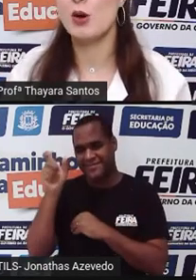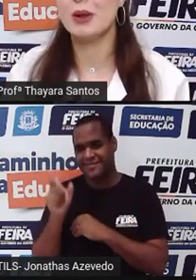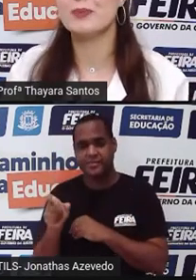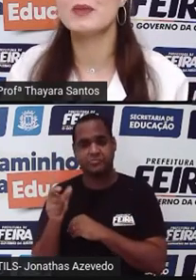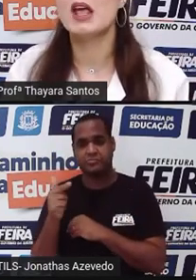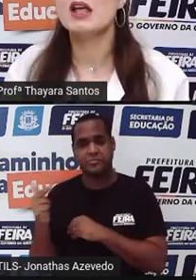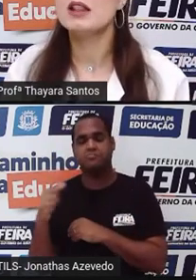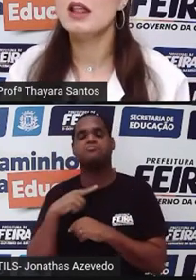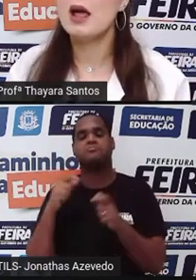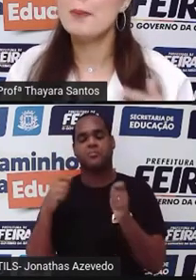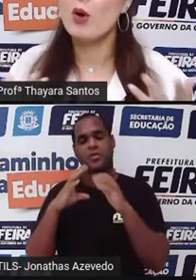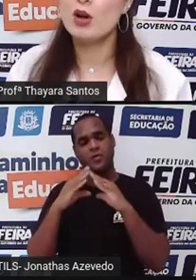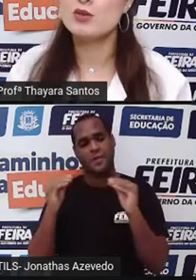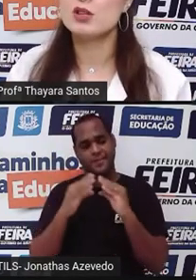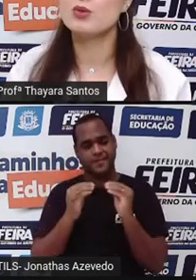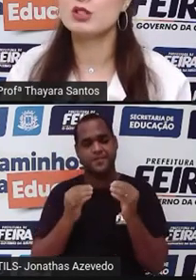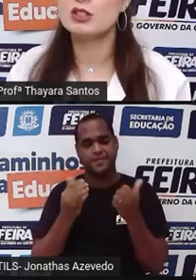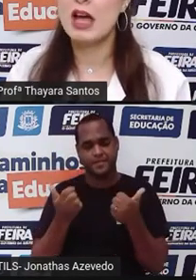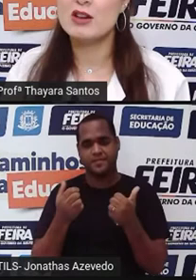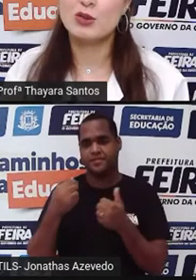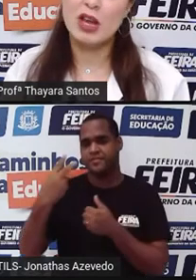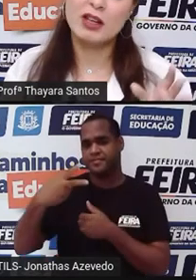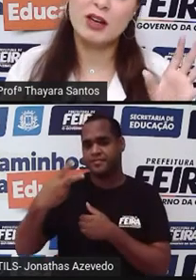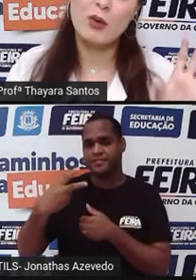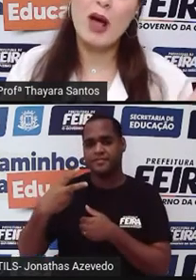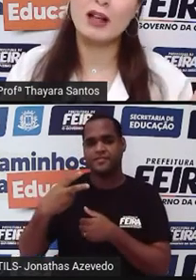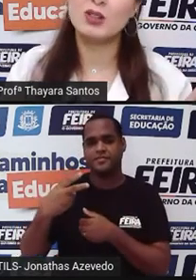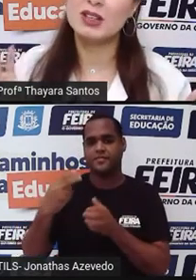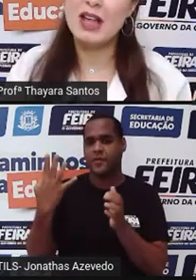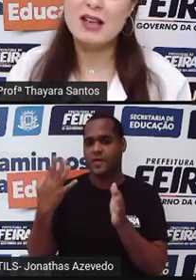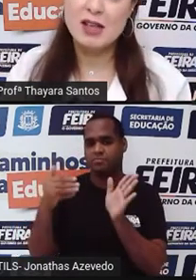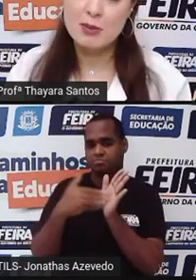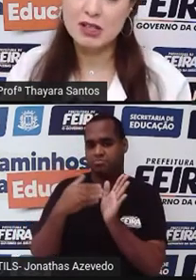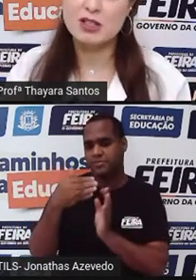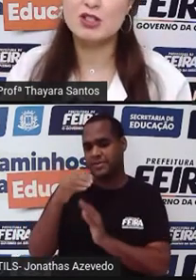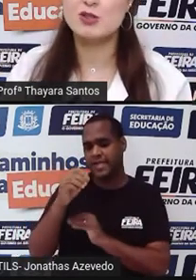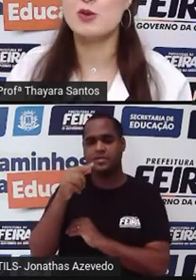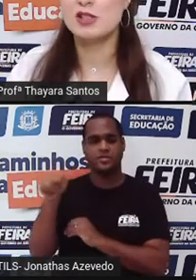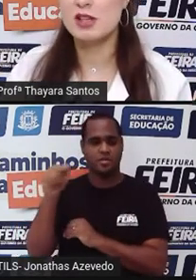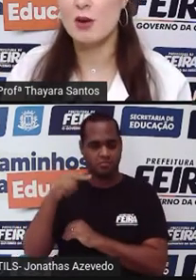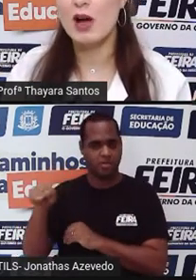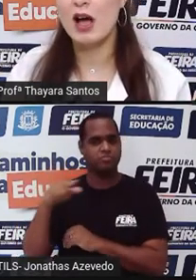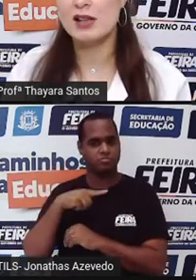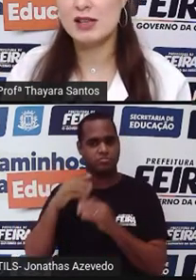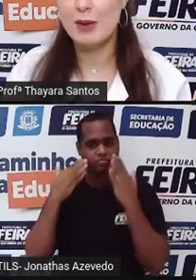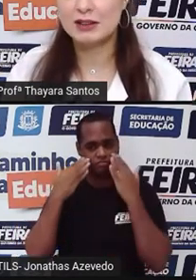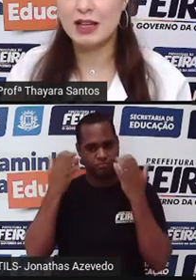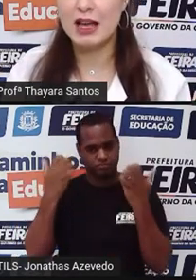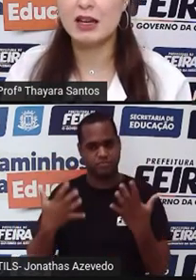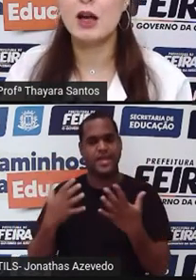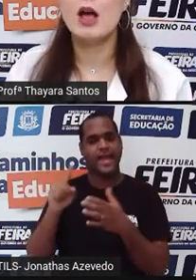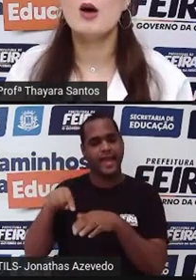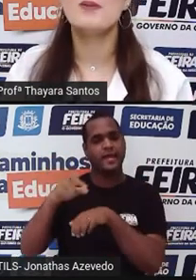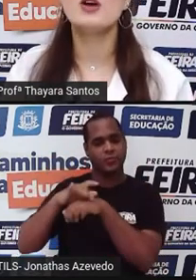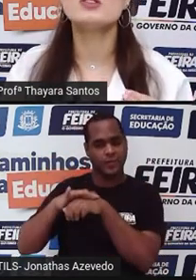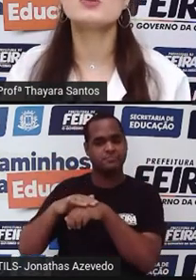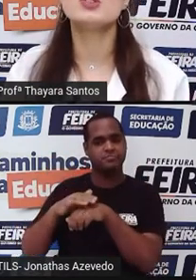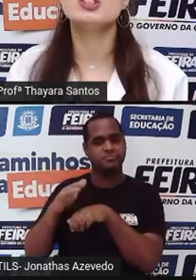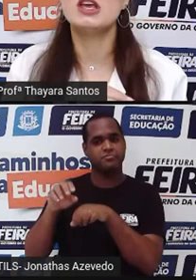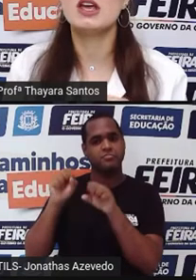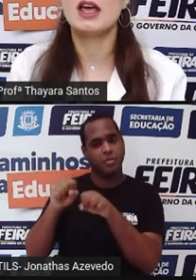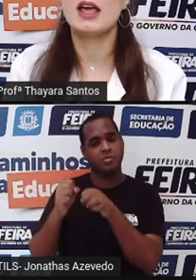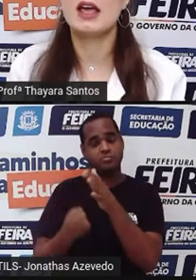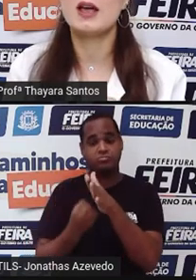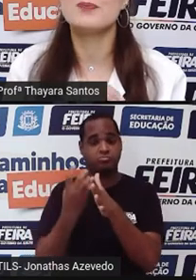elas somem. Depois do segundo estágio, que é entre 4 e 10 semanas de exposição a essa bactéria, podem